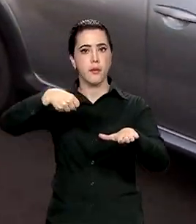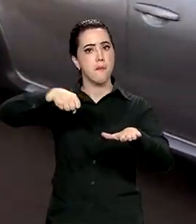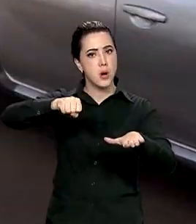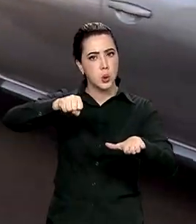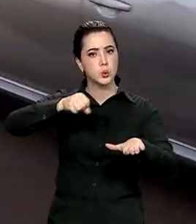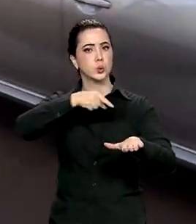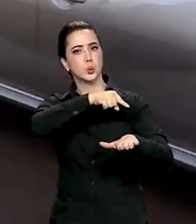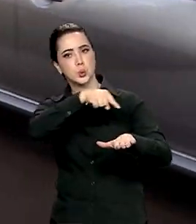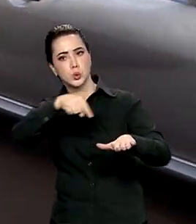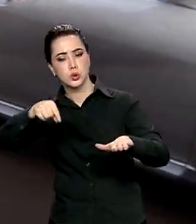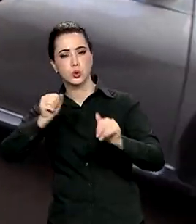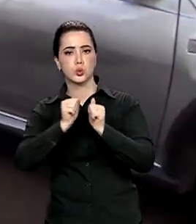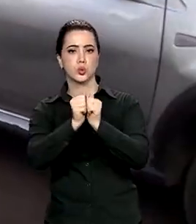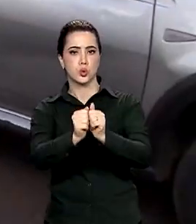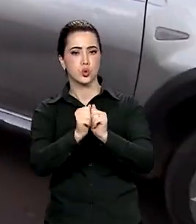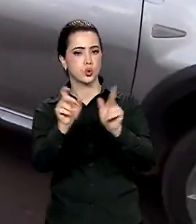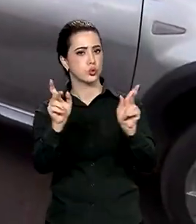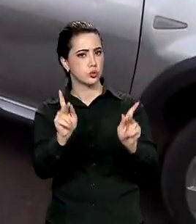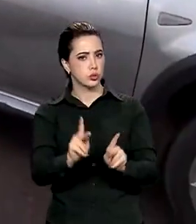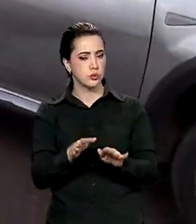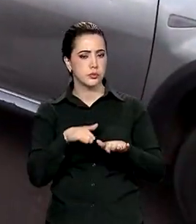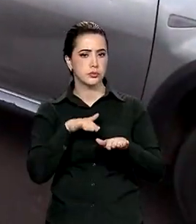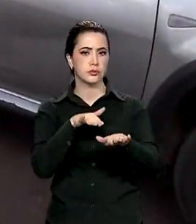esse é o mais importante, né? De todas as pessoas.